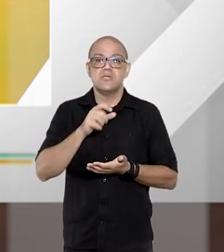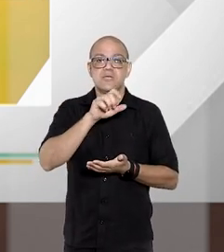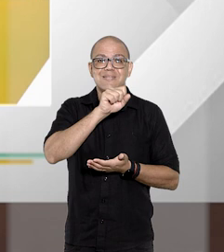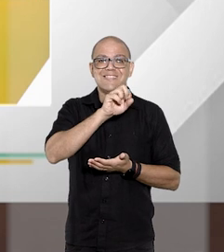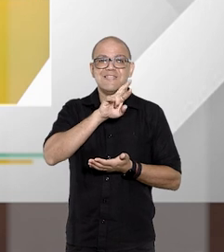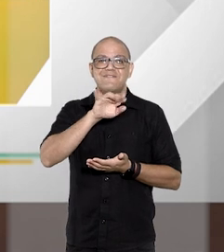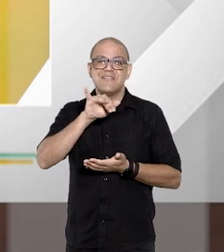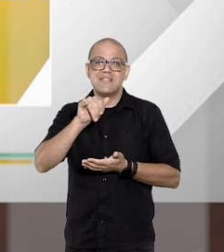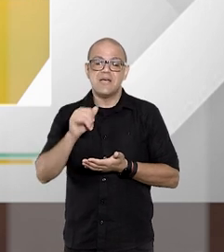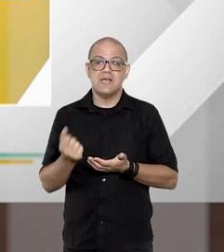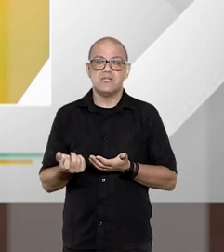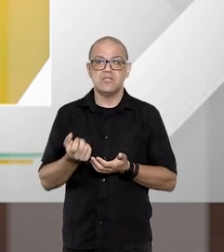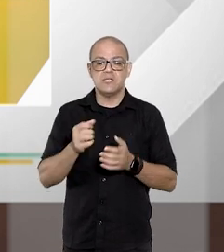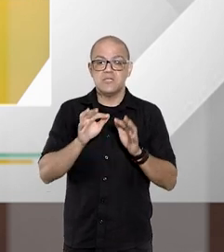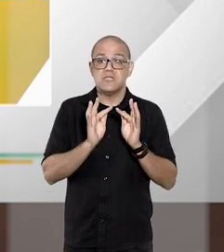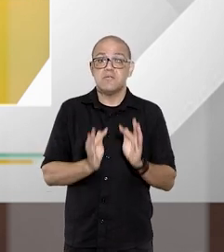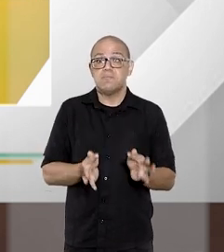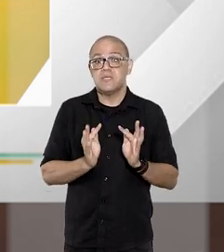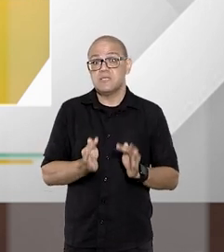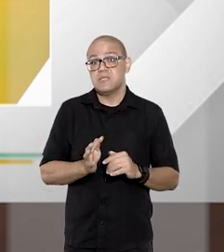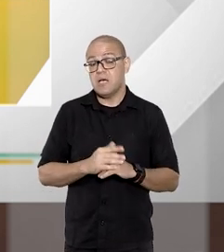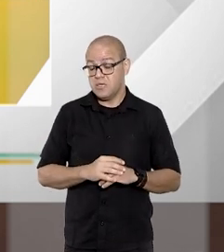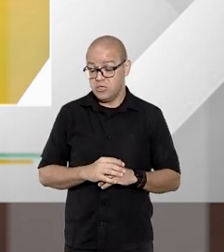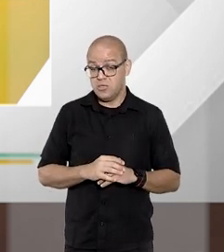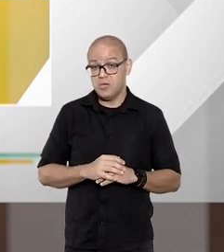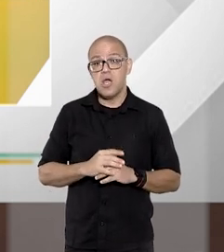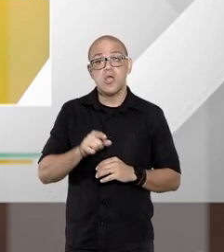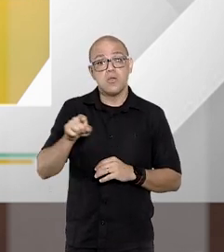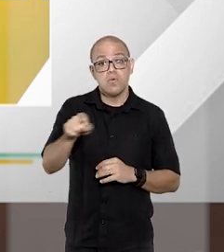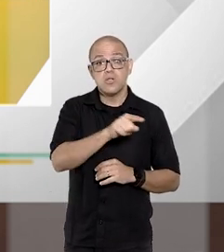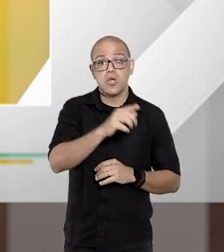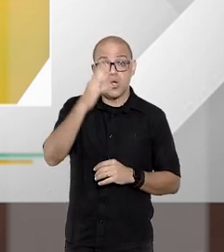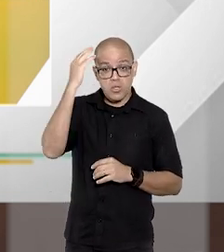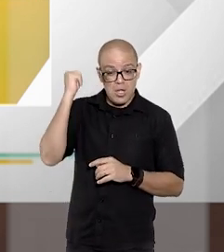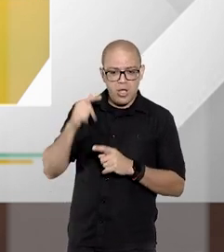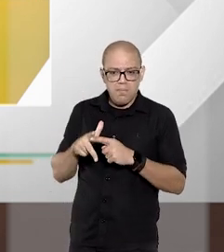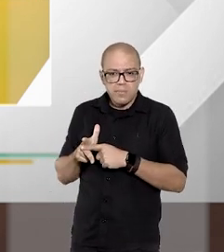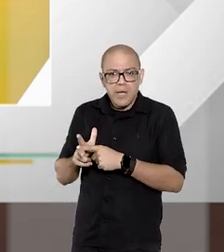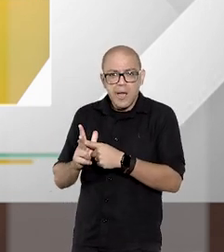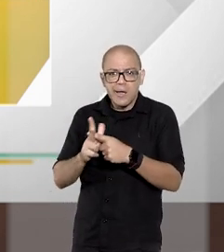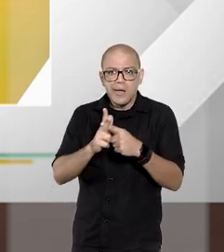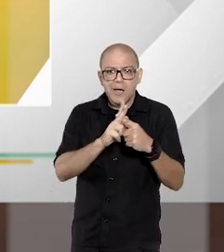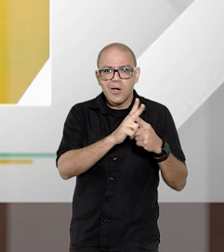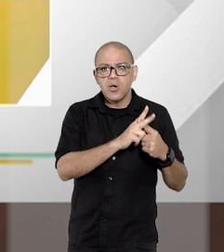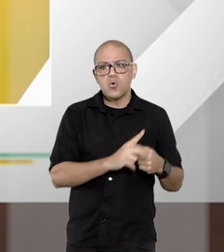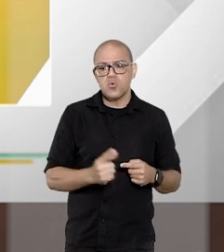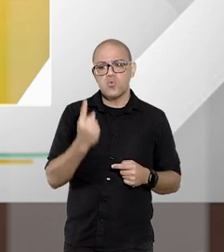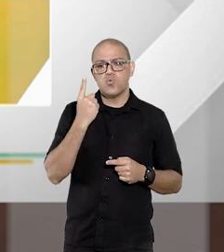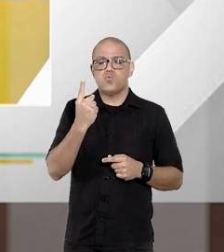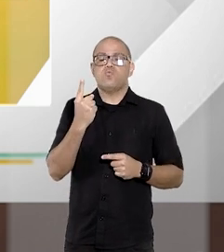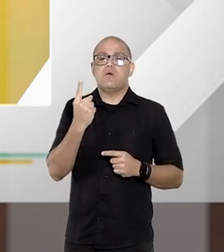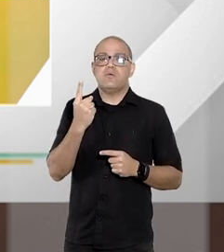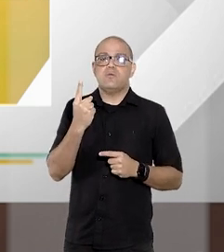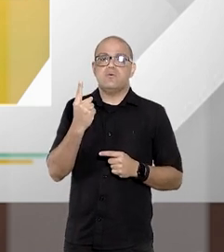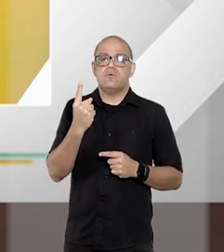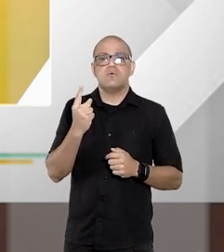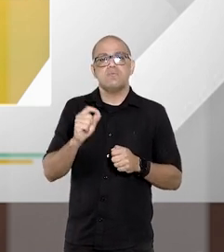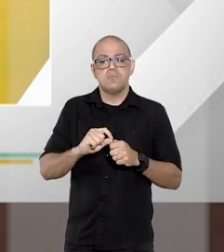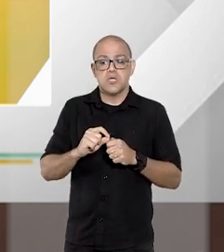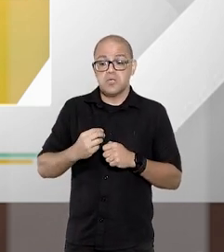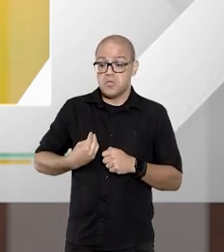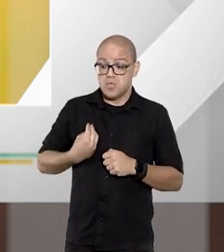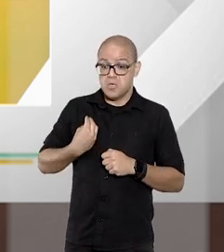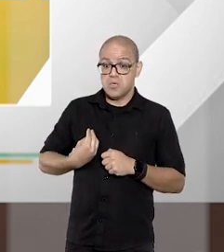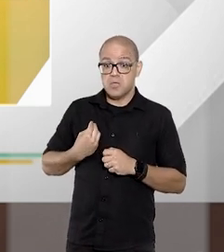celeridade, simplicidade. Então, a ideia é que você consiga resolver tudo em um único ato presencial,